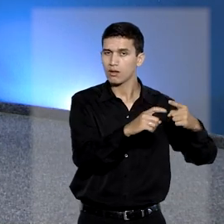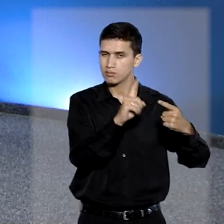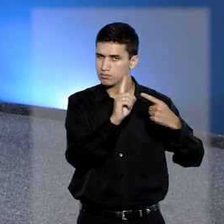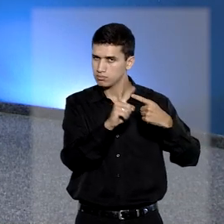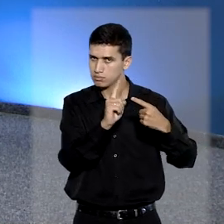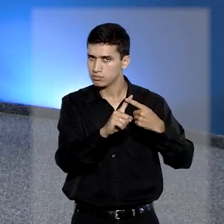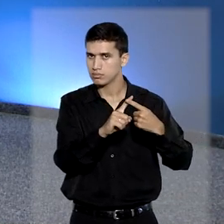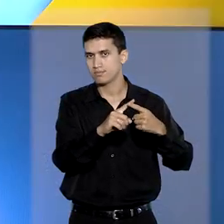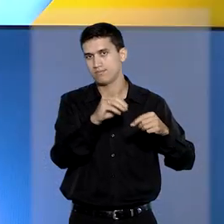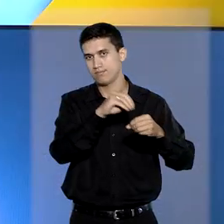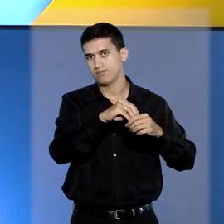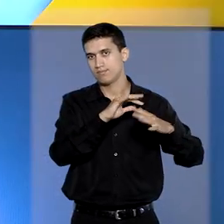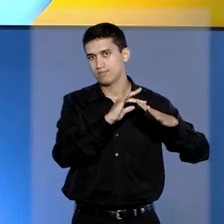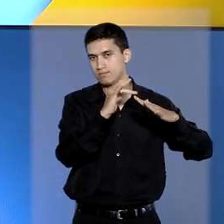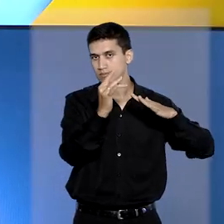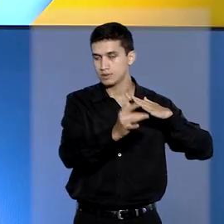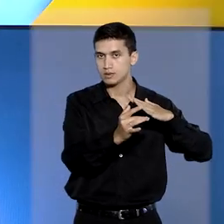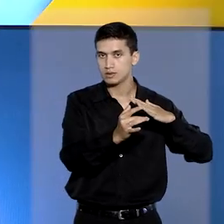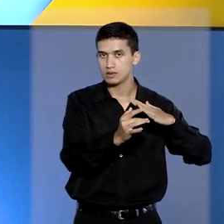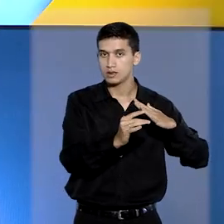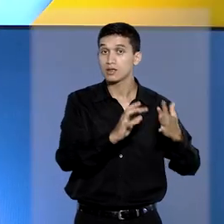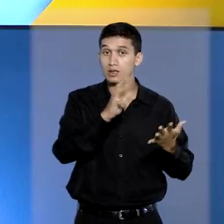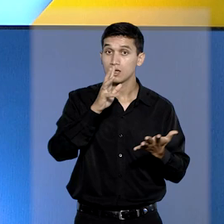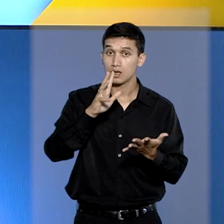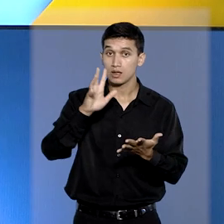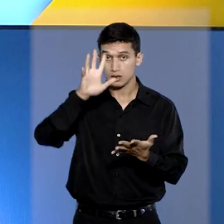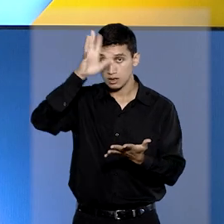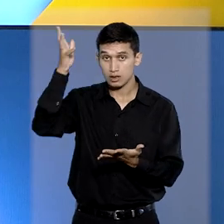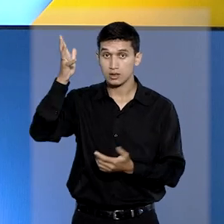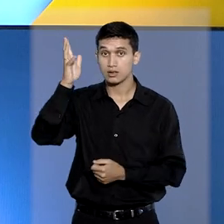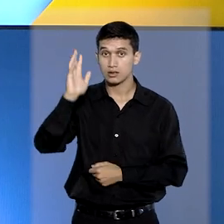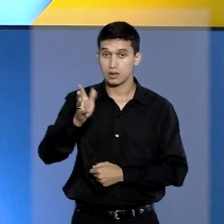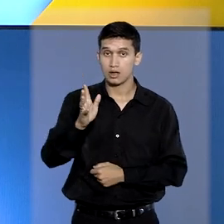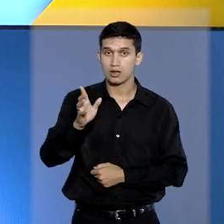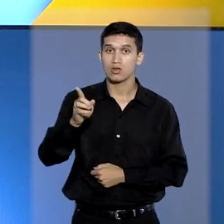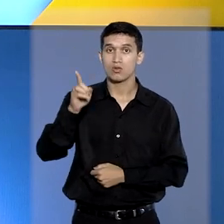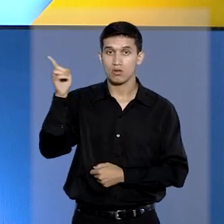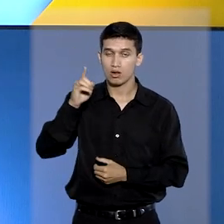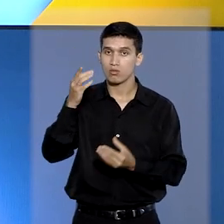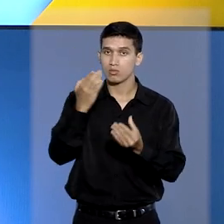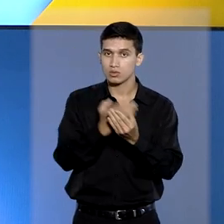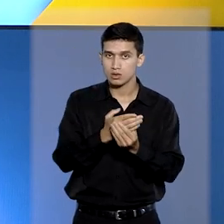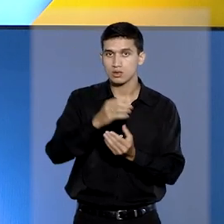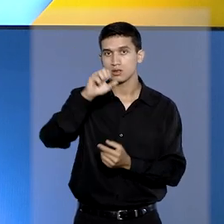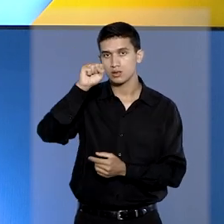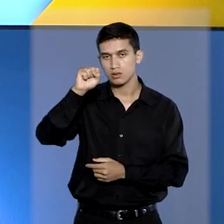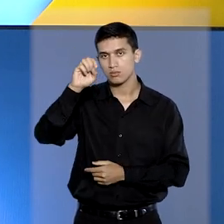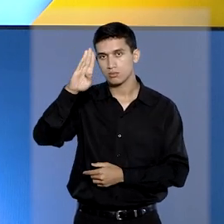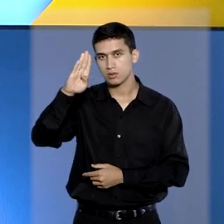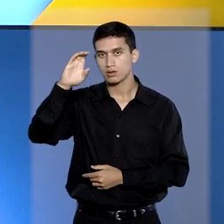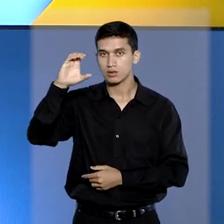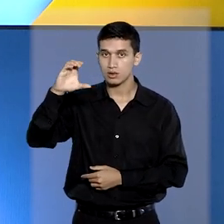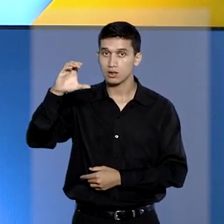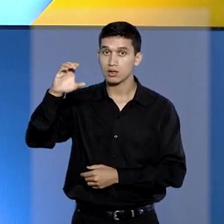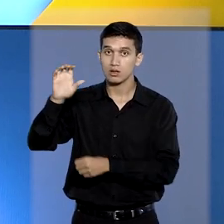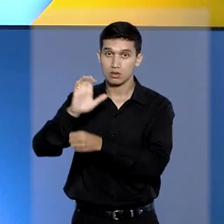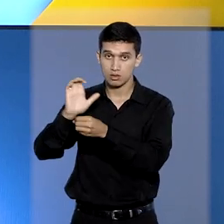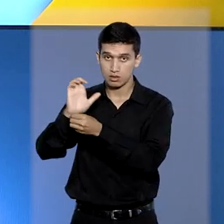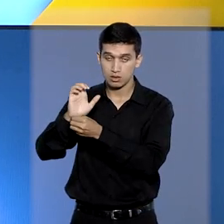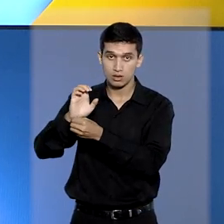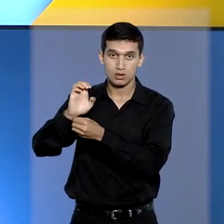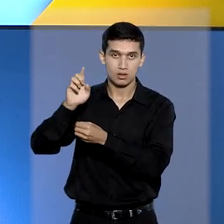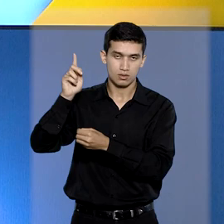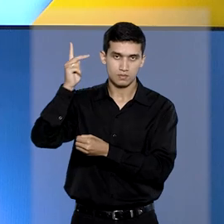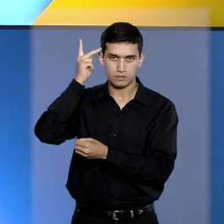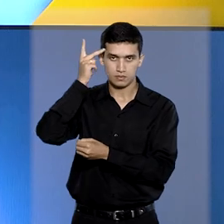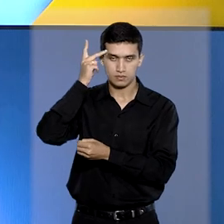social. Com a decisão, o processo será apreciado em São Bernardo do Campo, no estado de São Paulo.